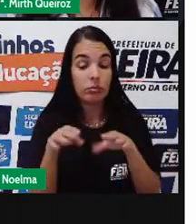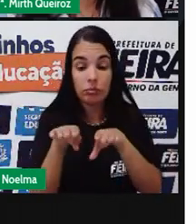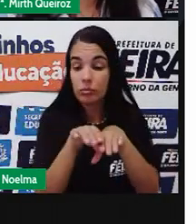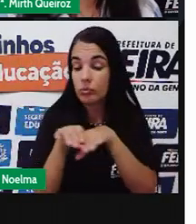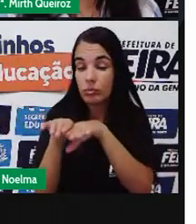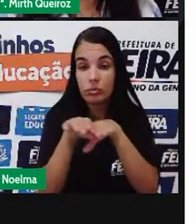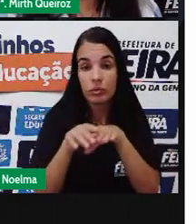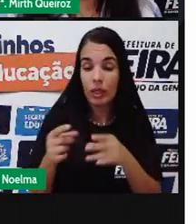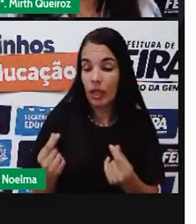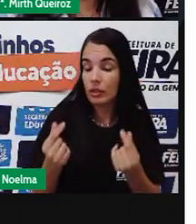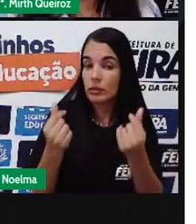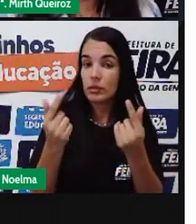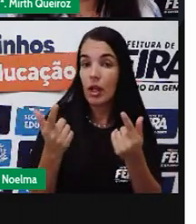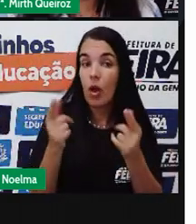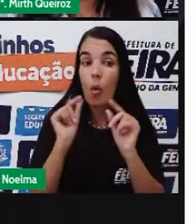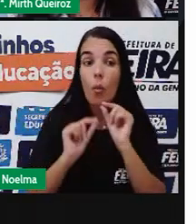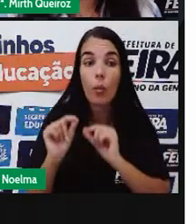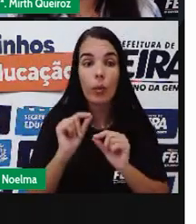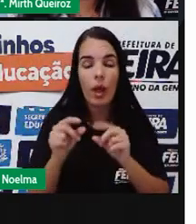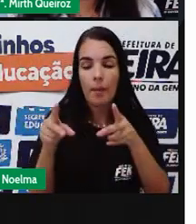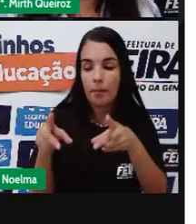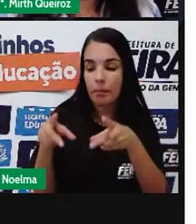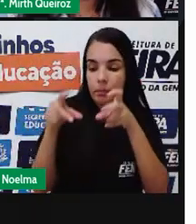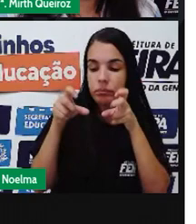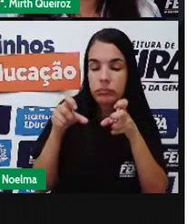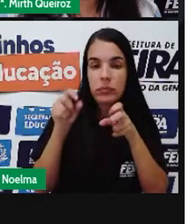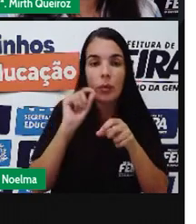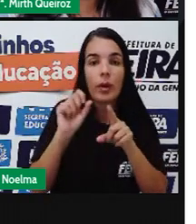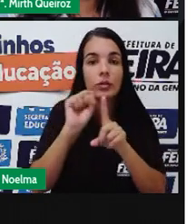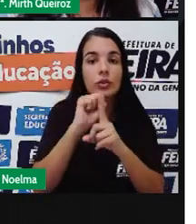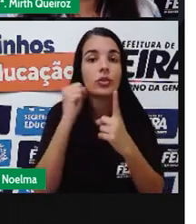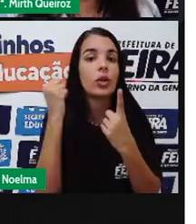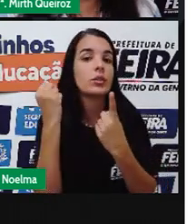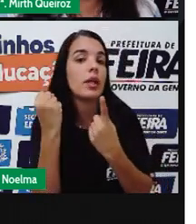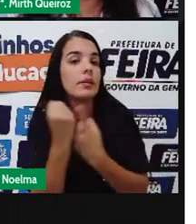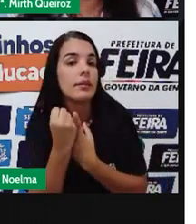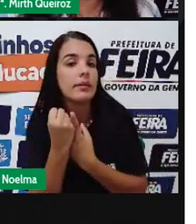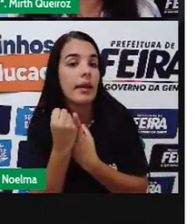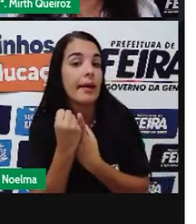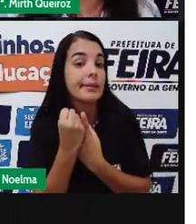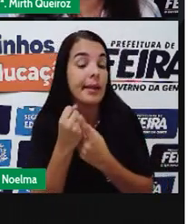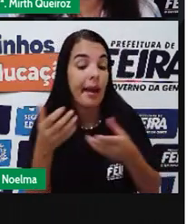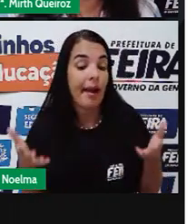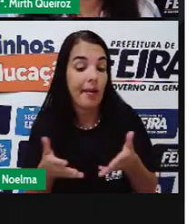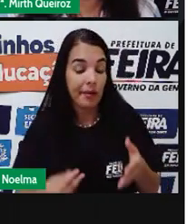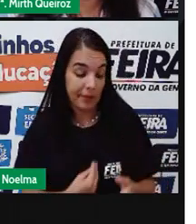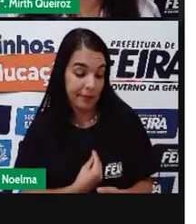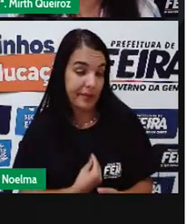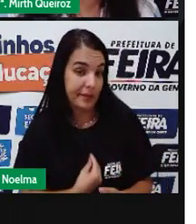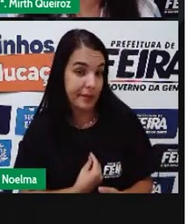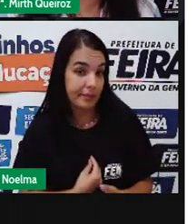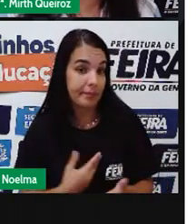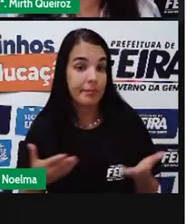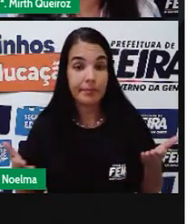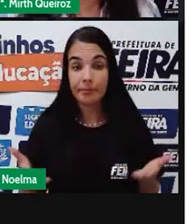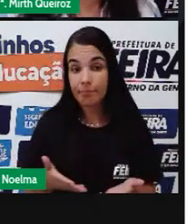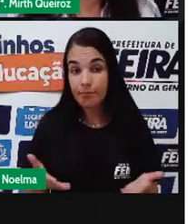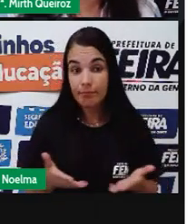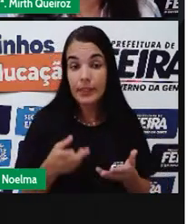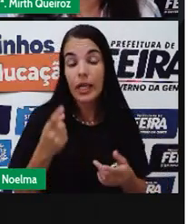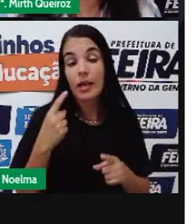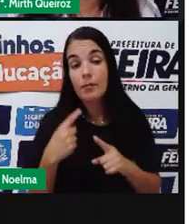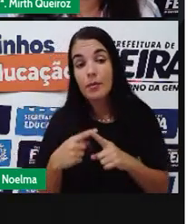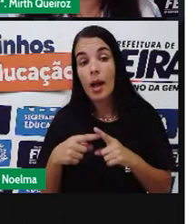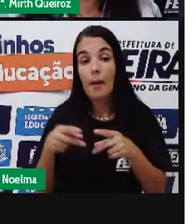Basta uma simples Observação Sobre a sociedade Em que vivemos Para a gente Analisar isso Para a gente perceber Que essa questão